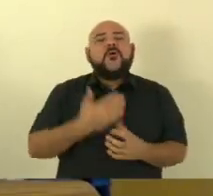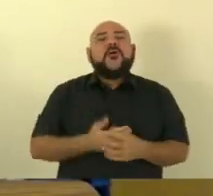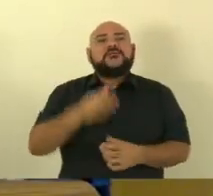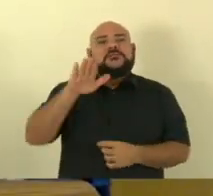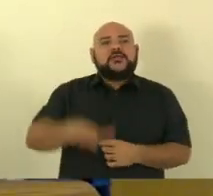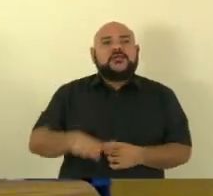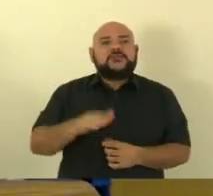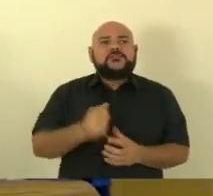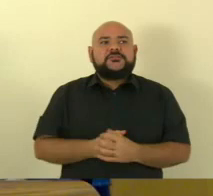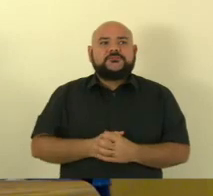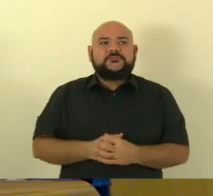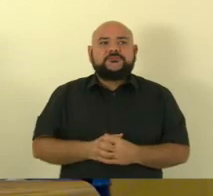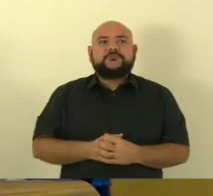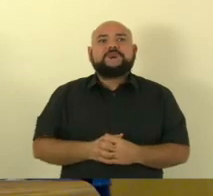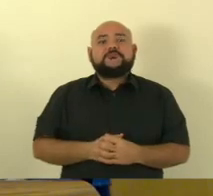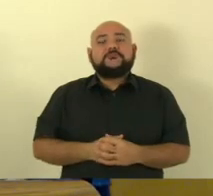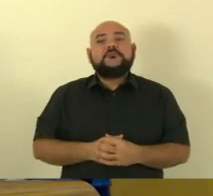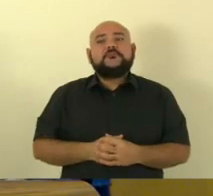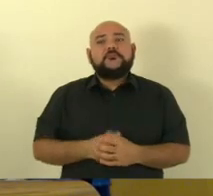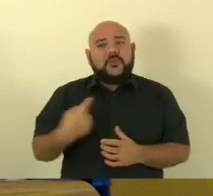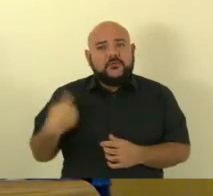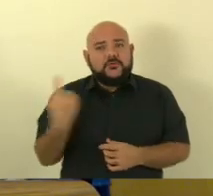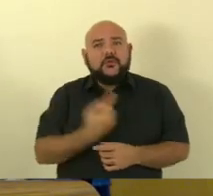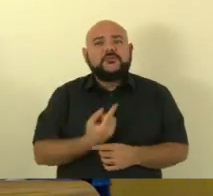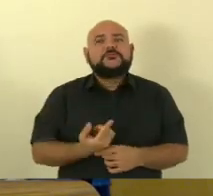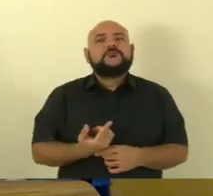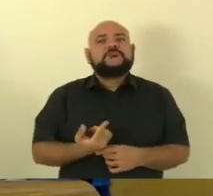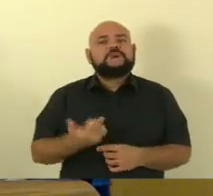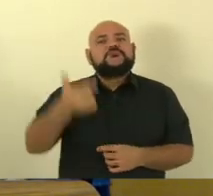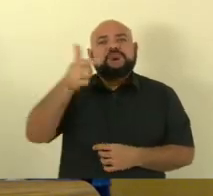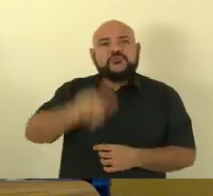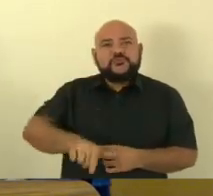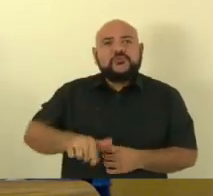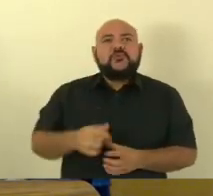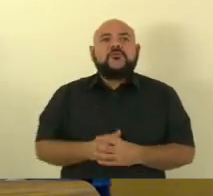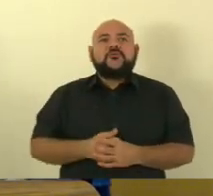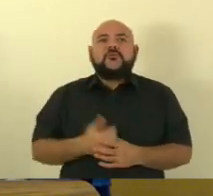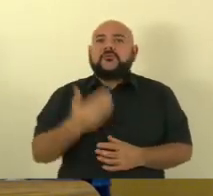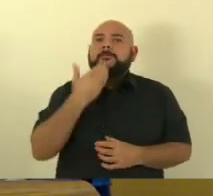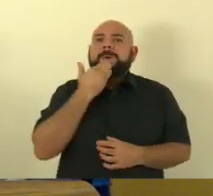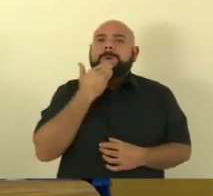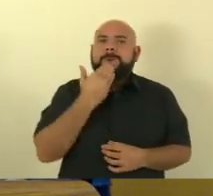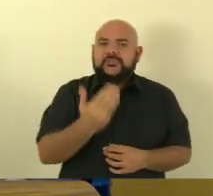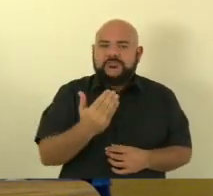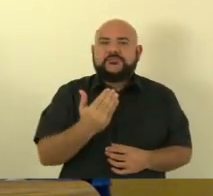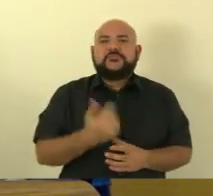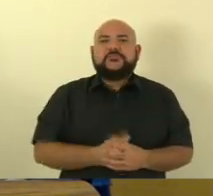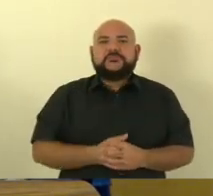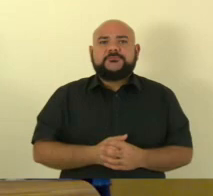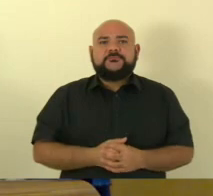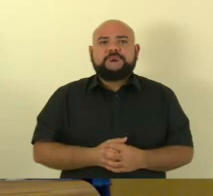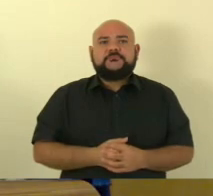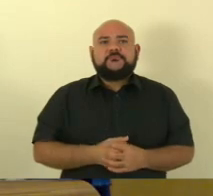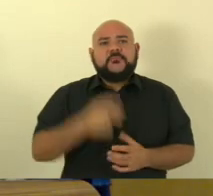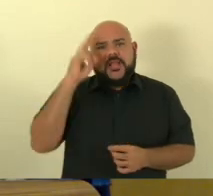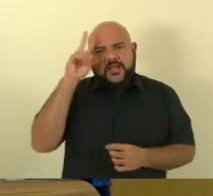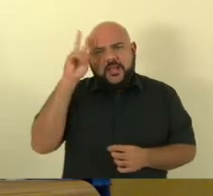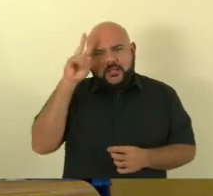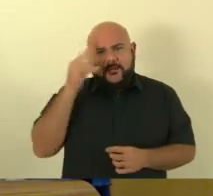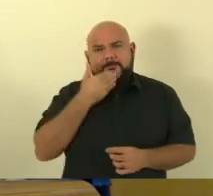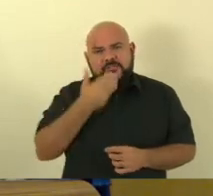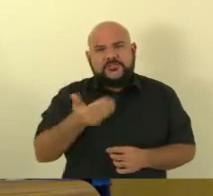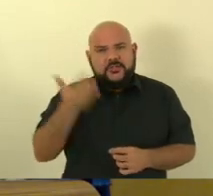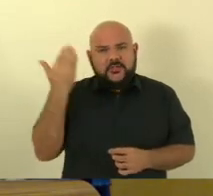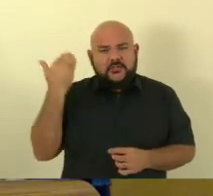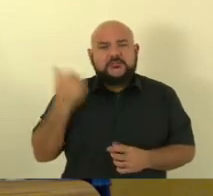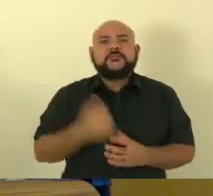Nós estamos aqui para, mais uma vez, reforçar o pedido que nós fizemos, a indicação, para que o